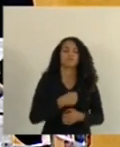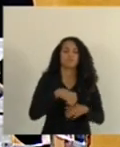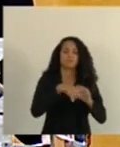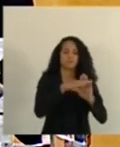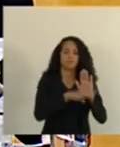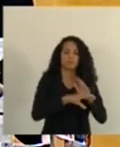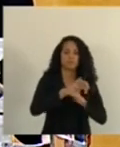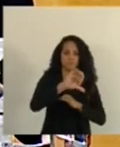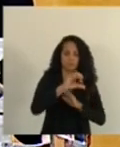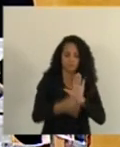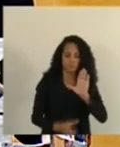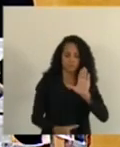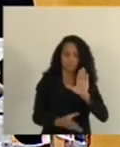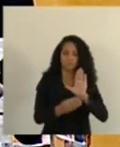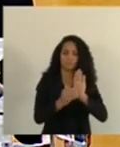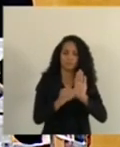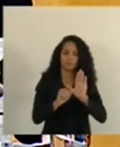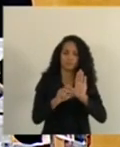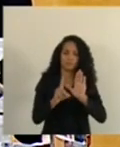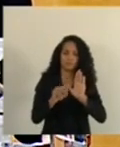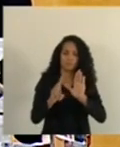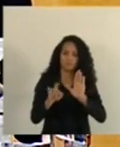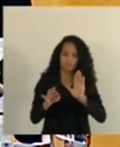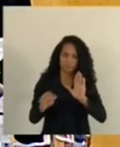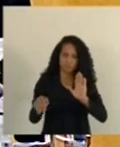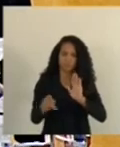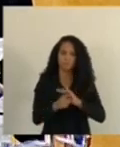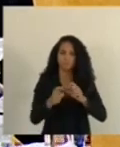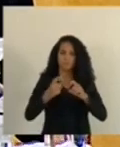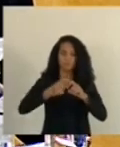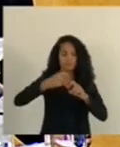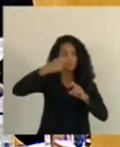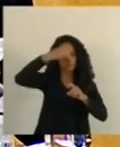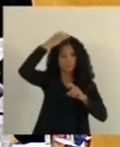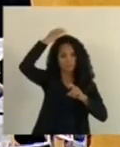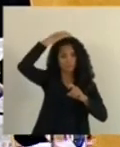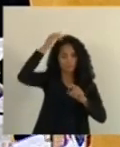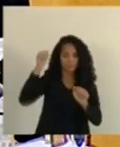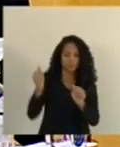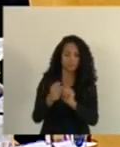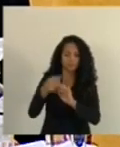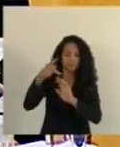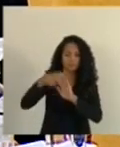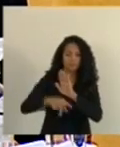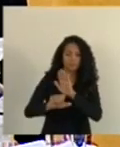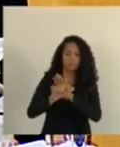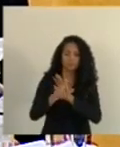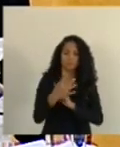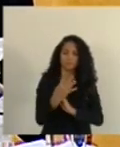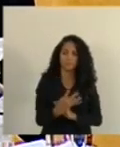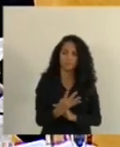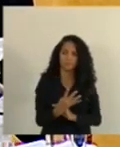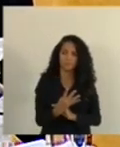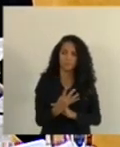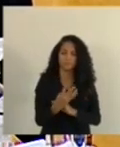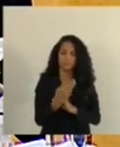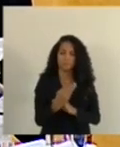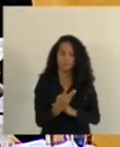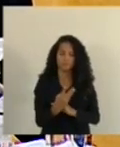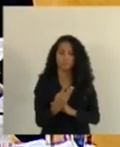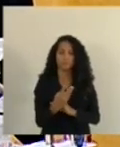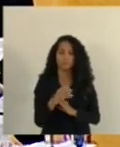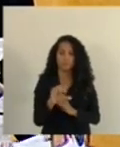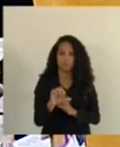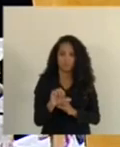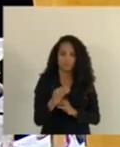Emenda Aditiva 01, 2021, deputado Dr. Hércules, junte-se ao Projeto de Lei 439,